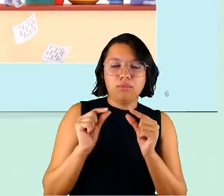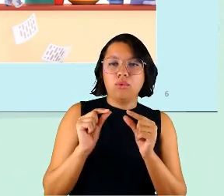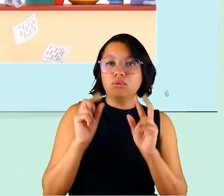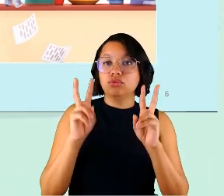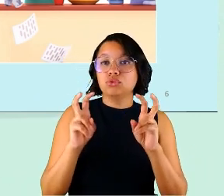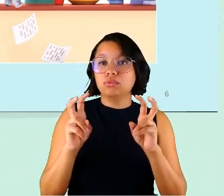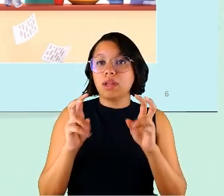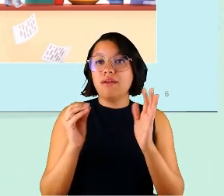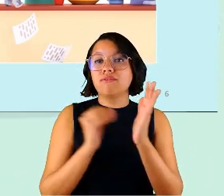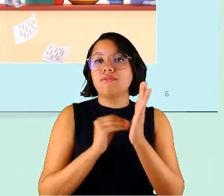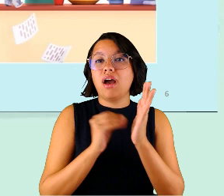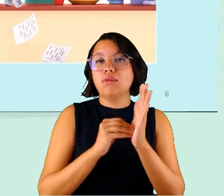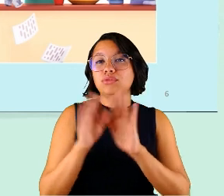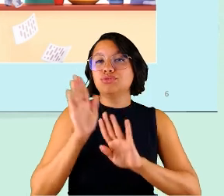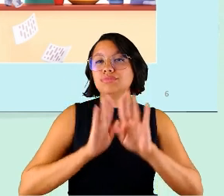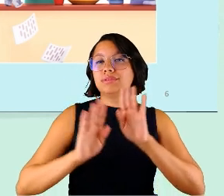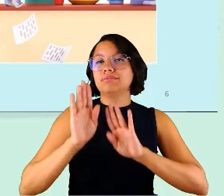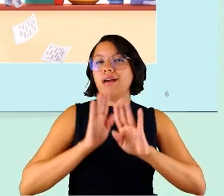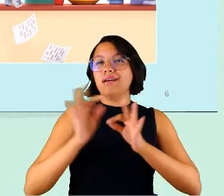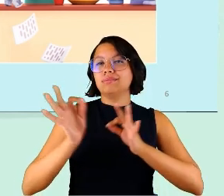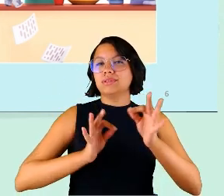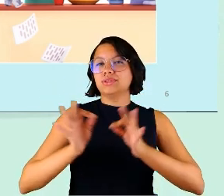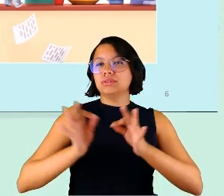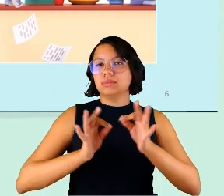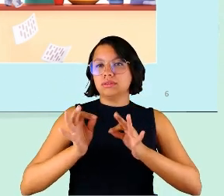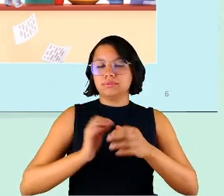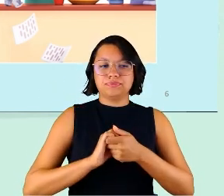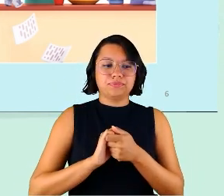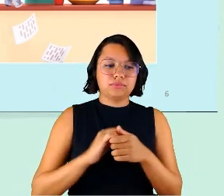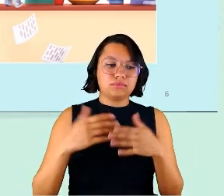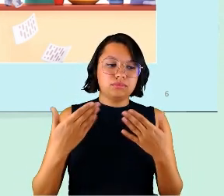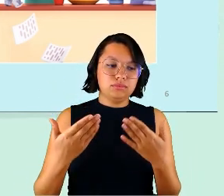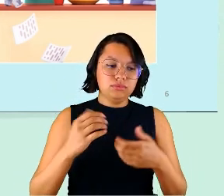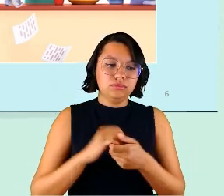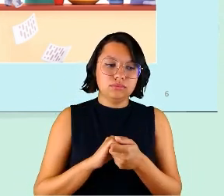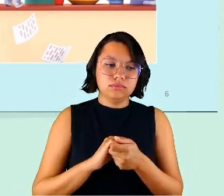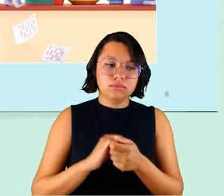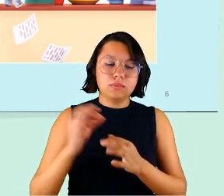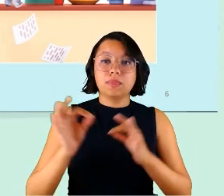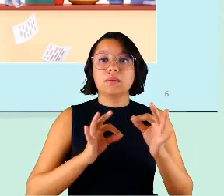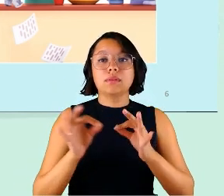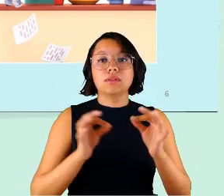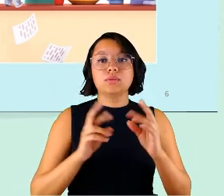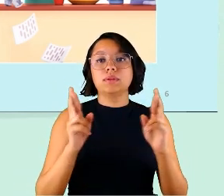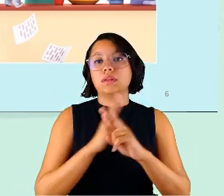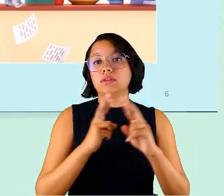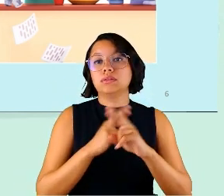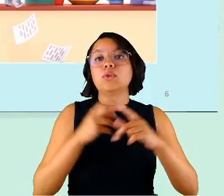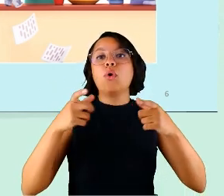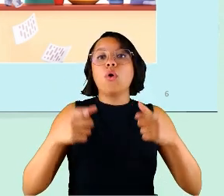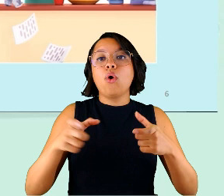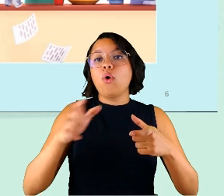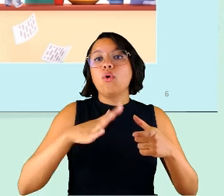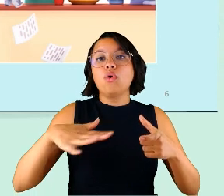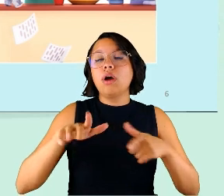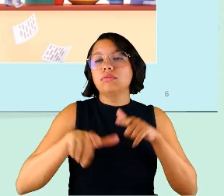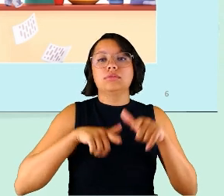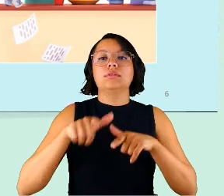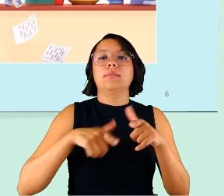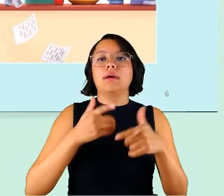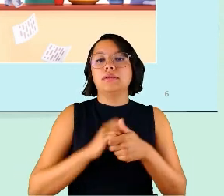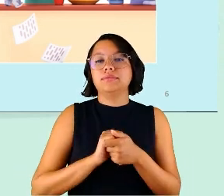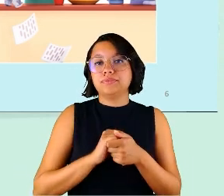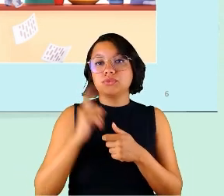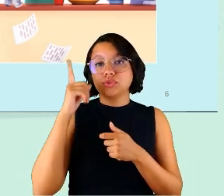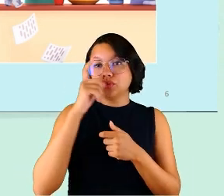pouco da falta de preparo e planejamento prévio, então, o planejamento prévio envolve inclusive o local de trabalho, né,